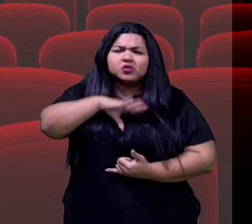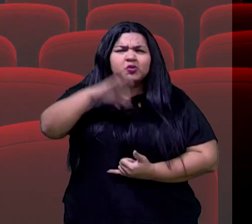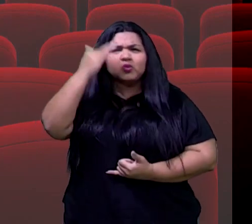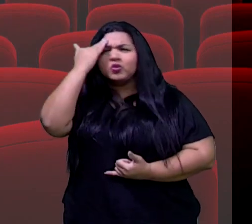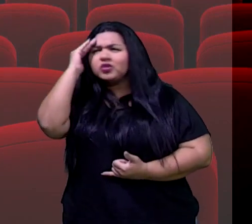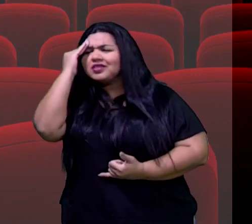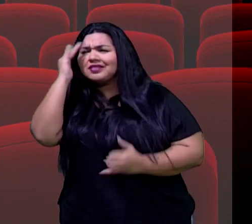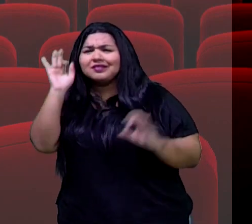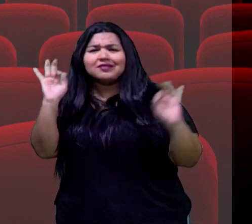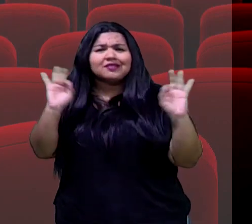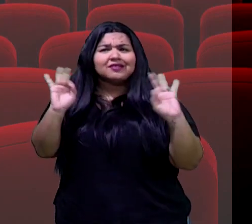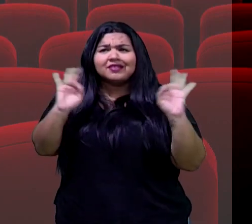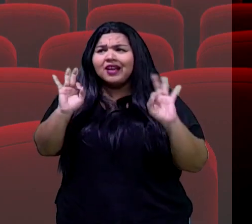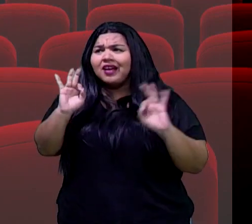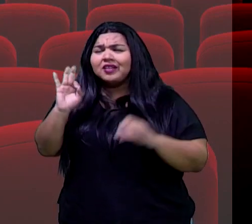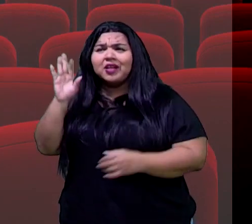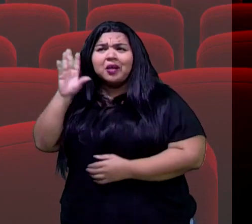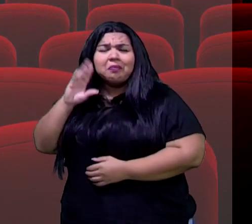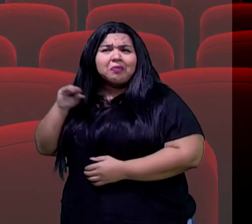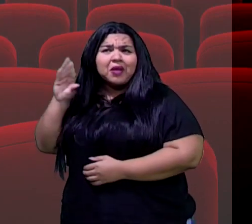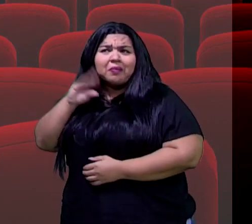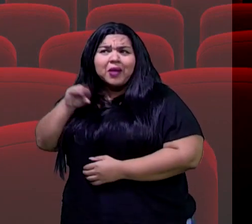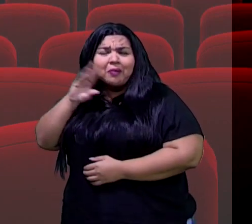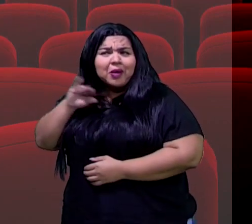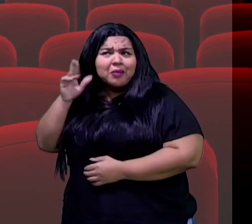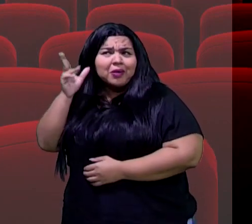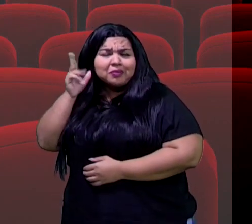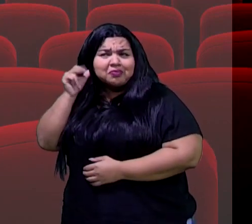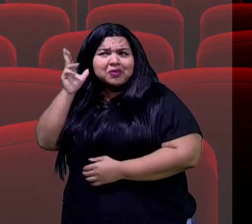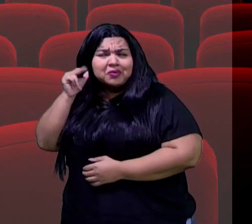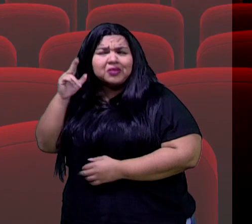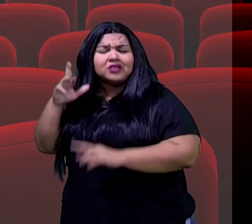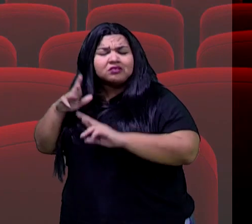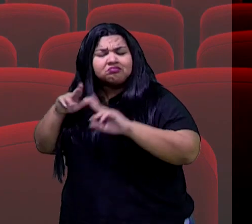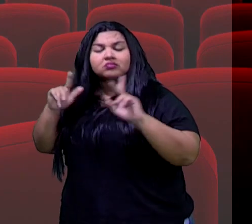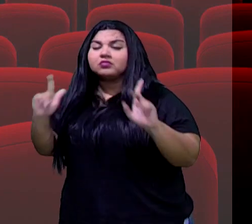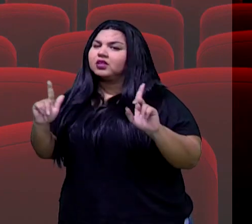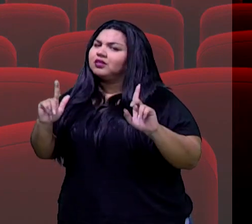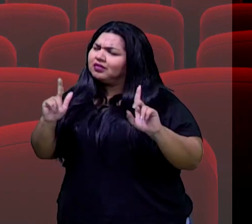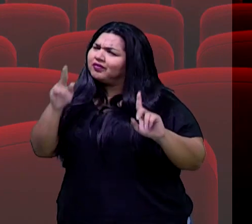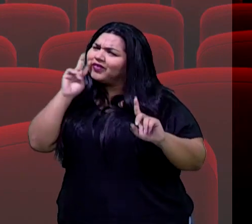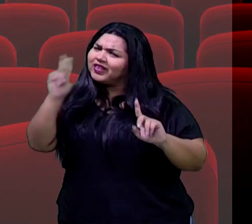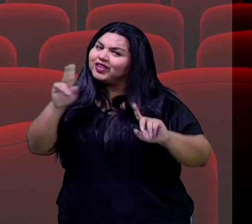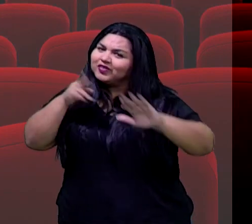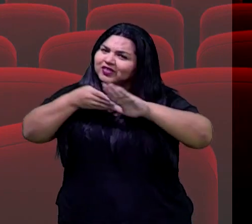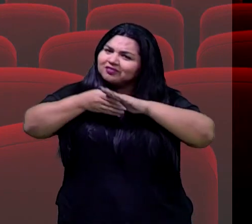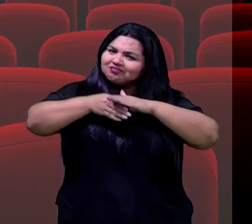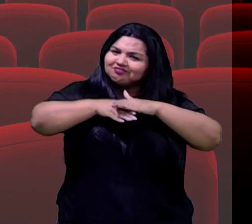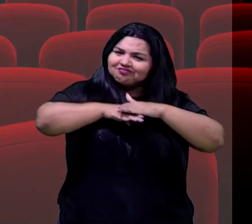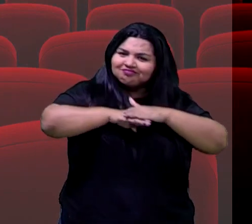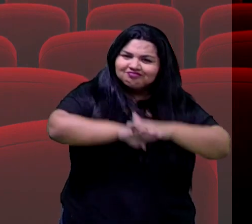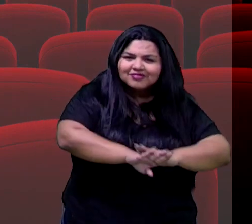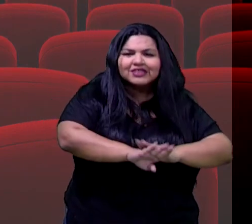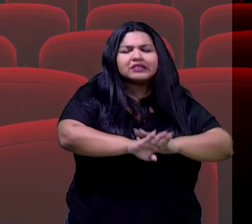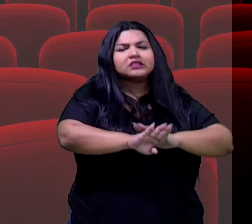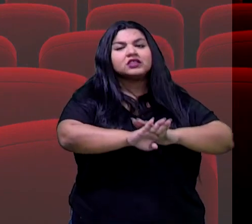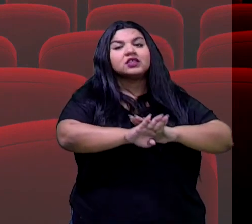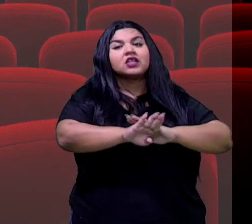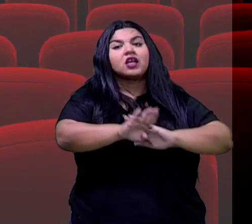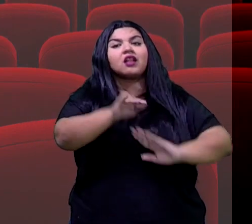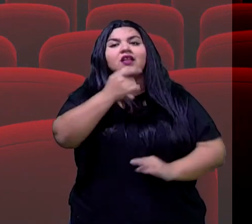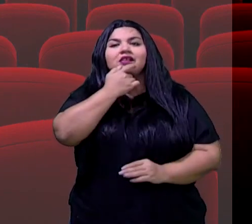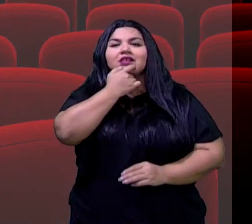não estou entendendo nada para você ver, não é? Como é diferente, como a gente se habitua tanto a assistir produções em língua